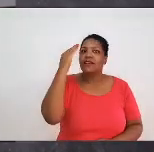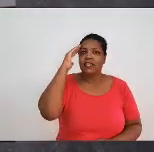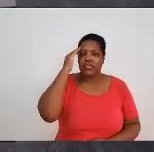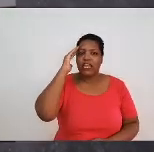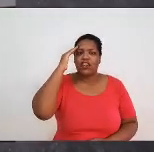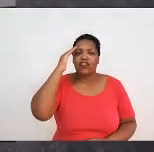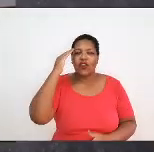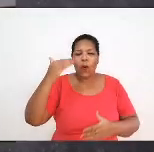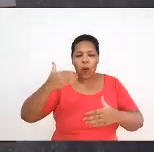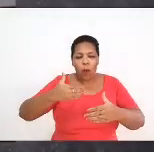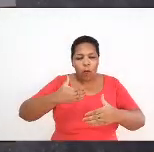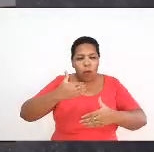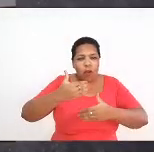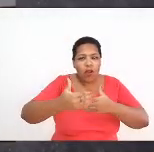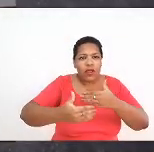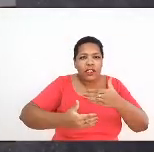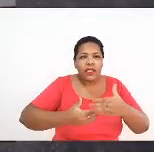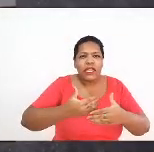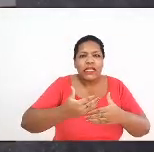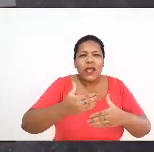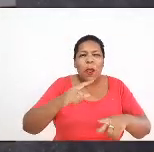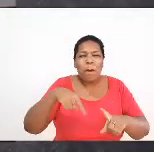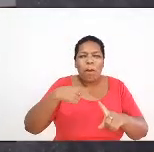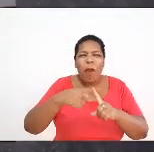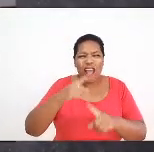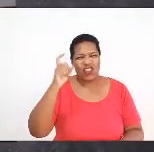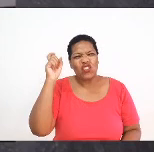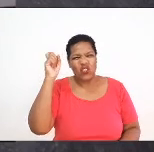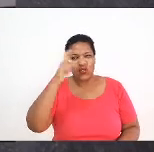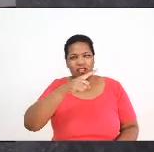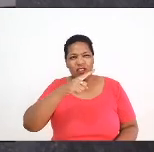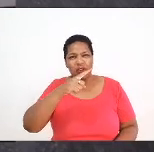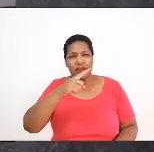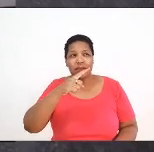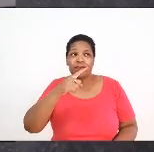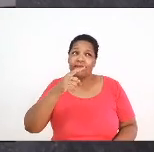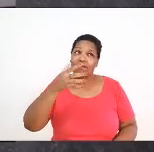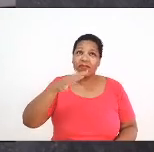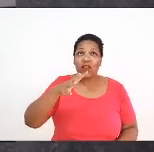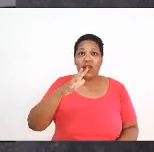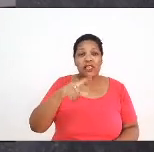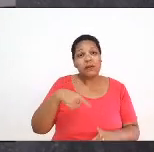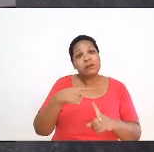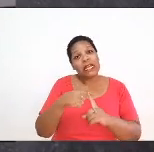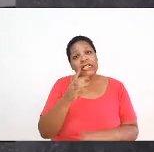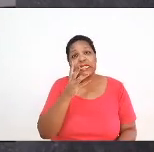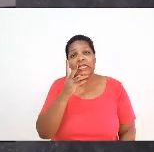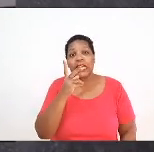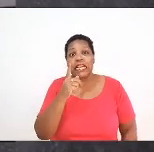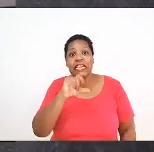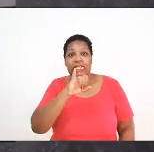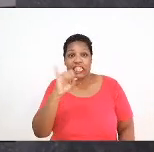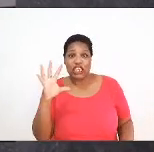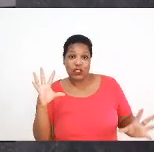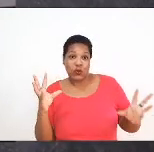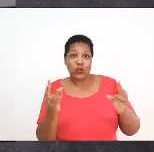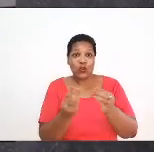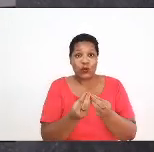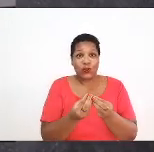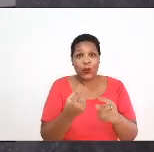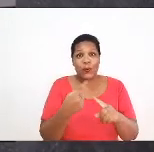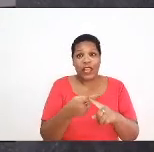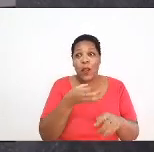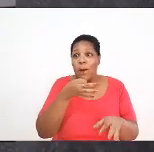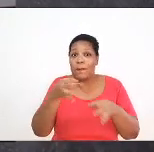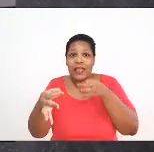é mais difícil, ele é mais, talvez mais demorado quando a gente faz junto, quando a gente faz em diálogo, quando a gente